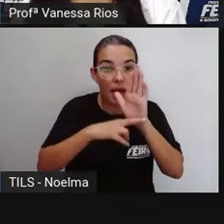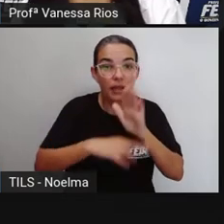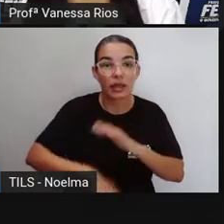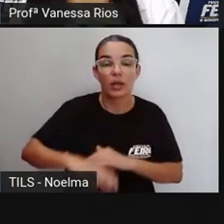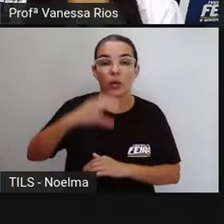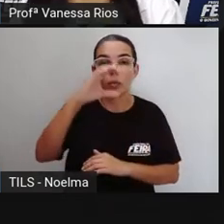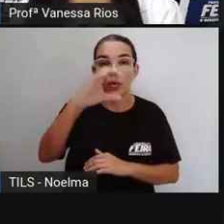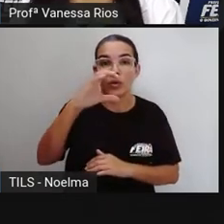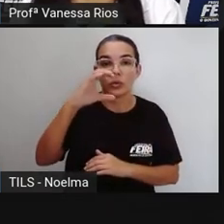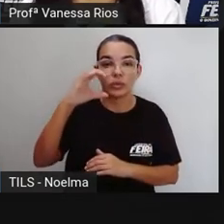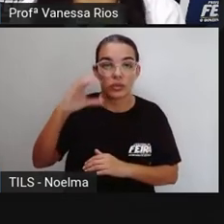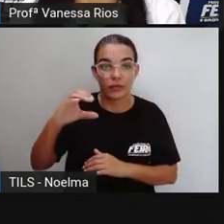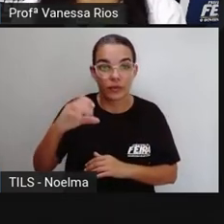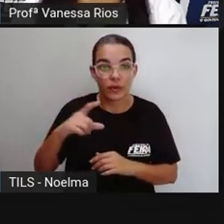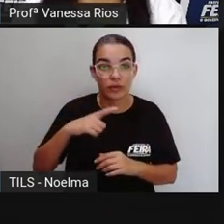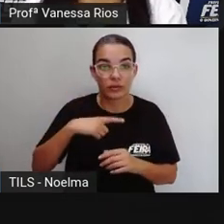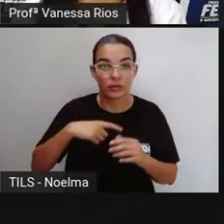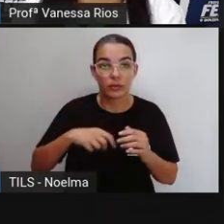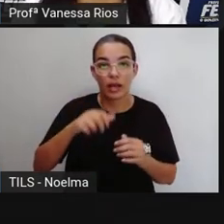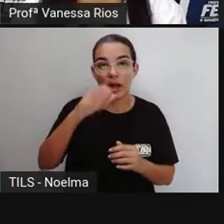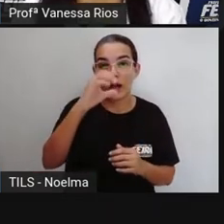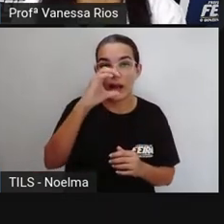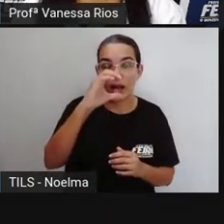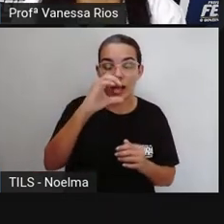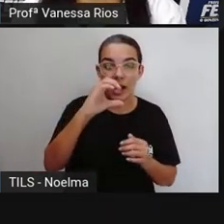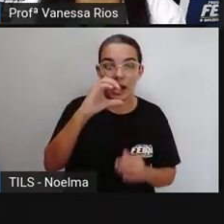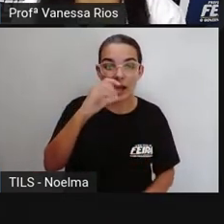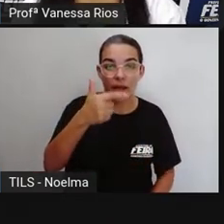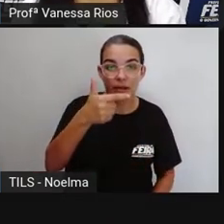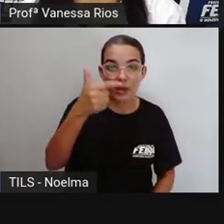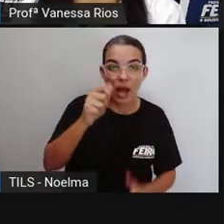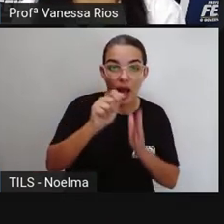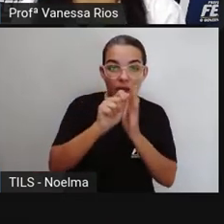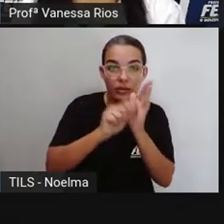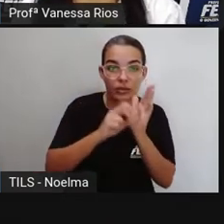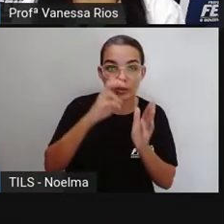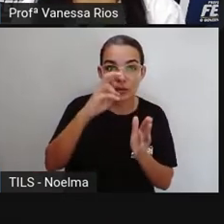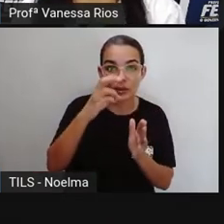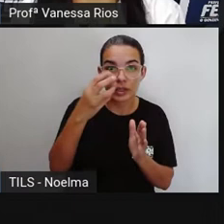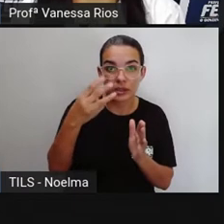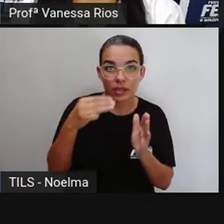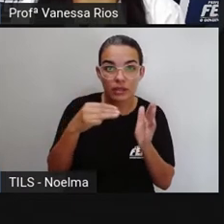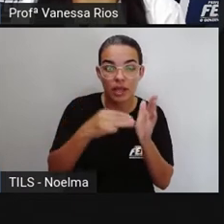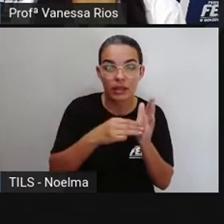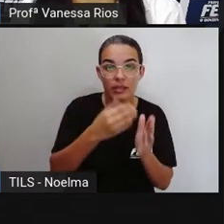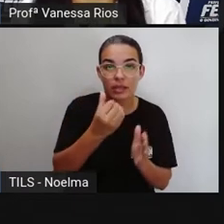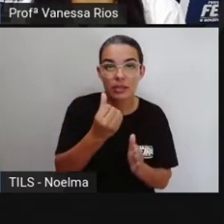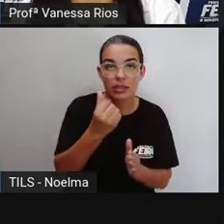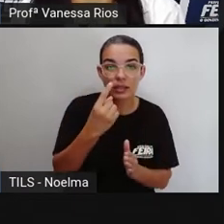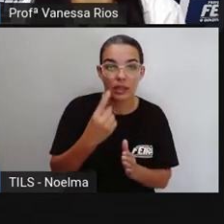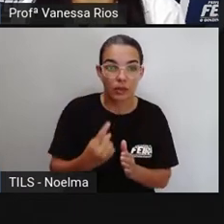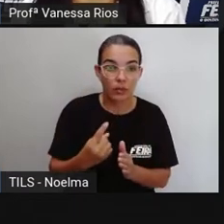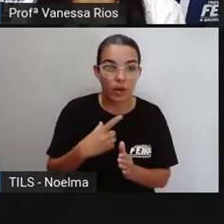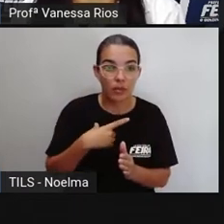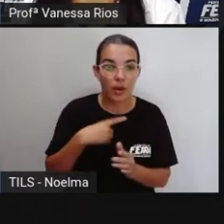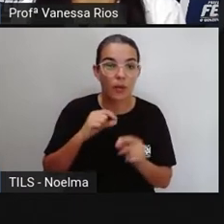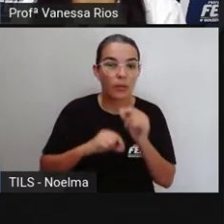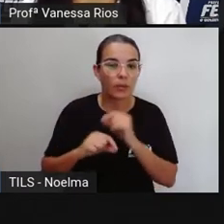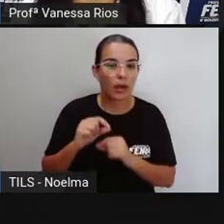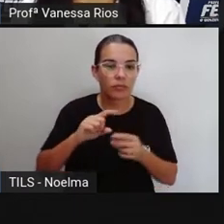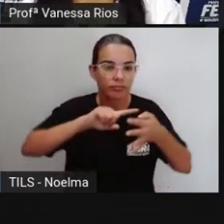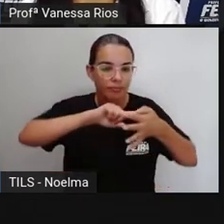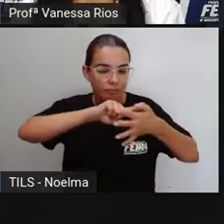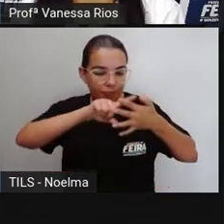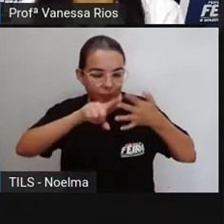artigos 53 até o 61. Para isso, a iniciativa precisa cumprir os seguintes deveres.